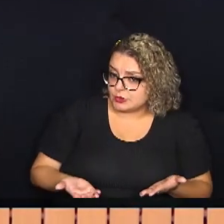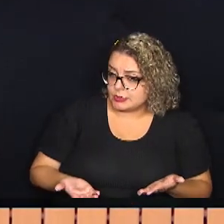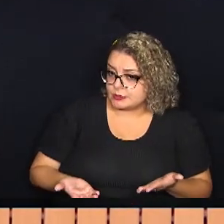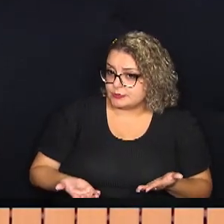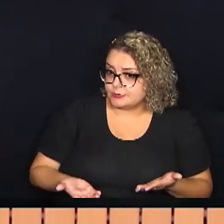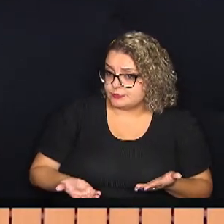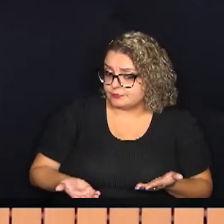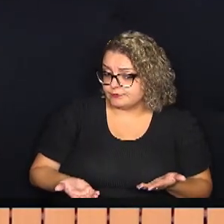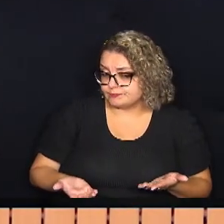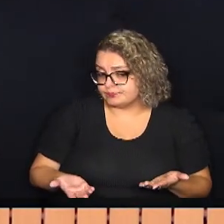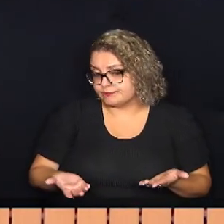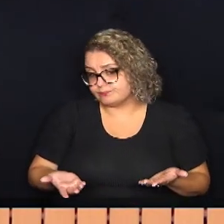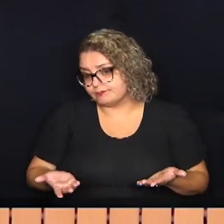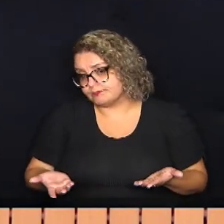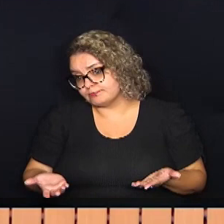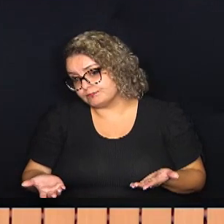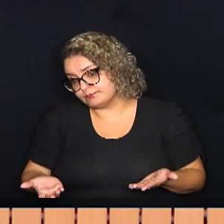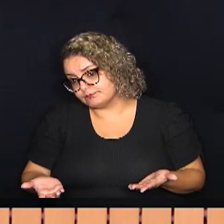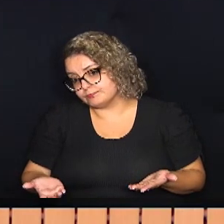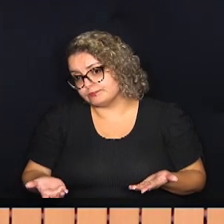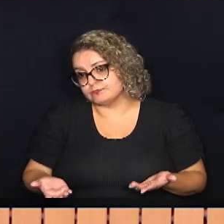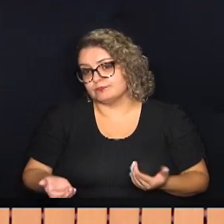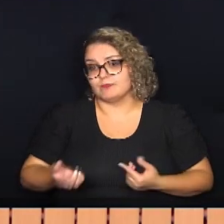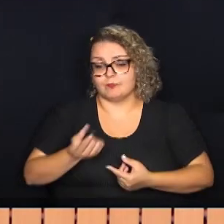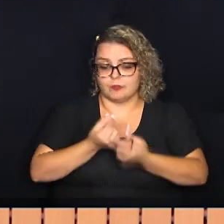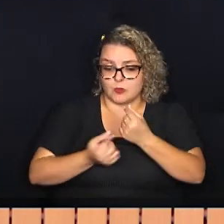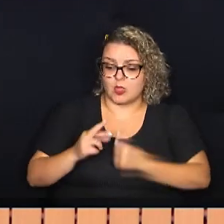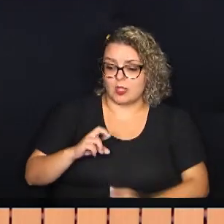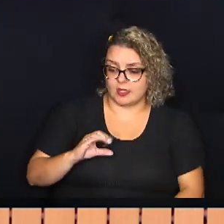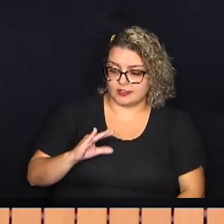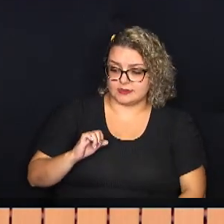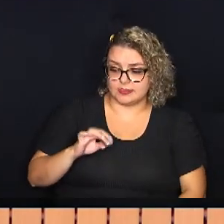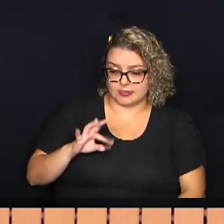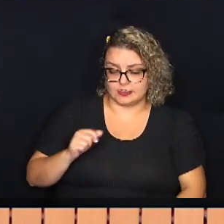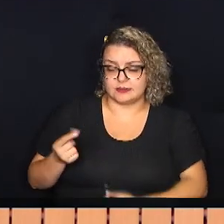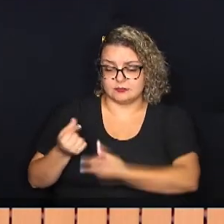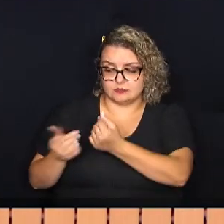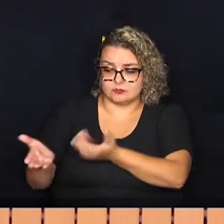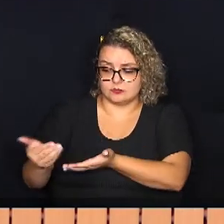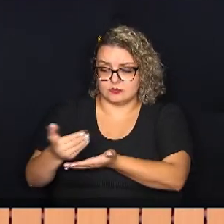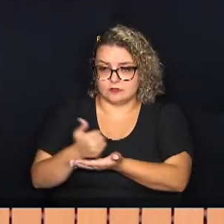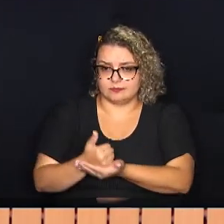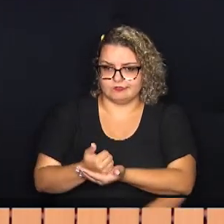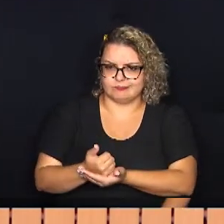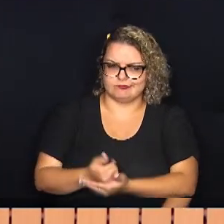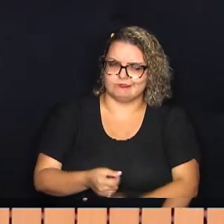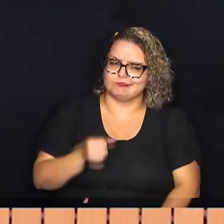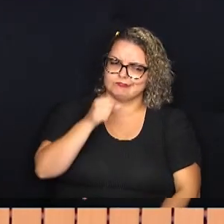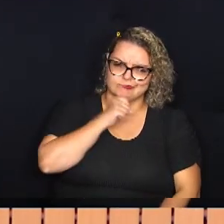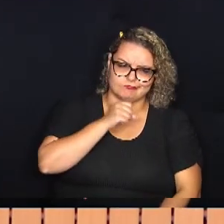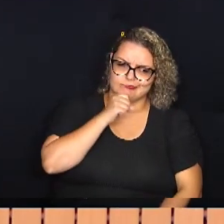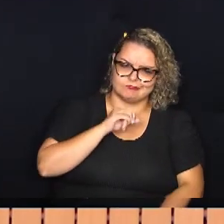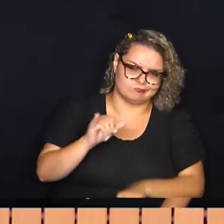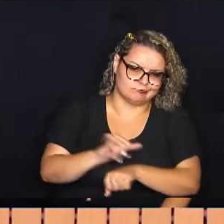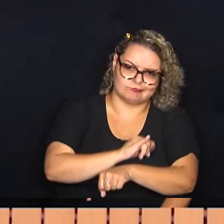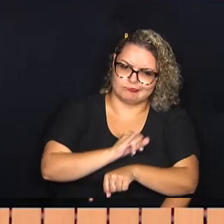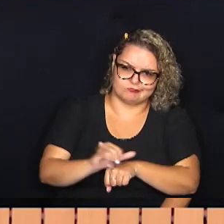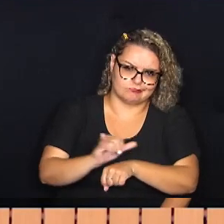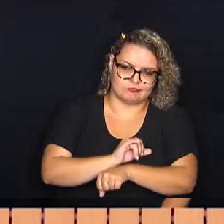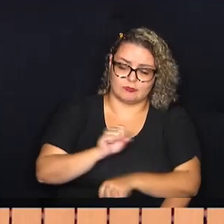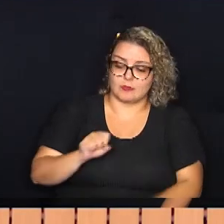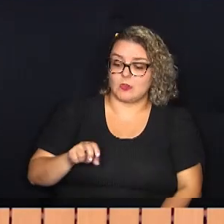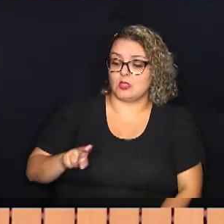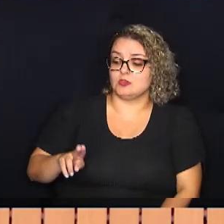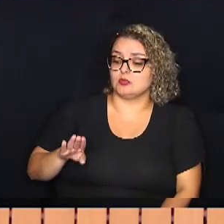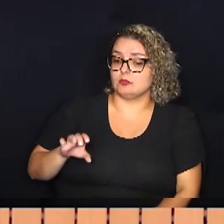com a receita, sobretudo, é uma velha estratégia de